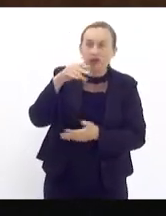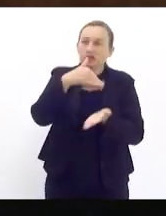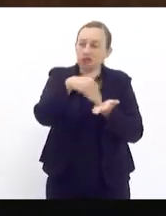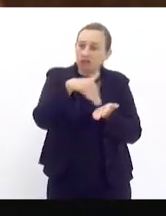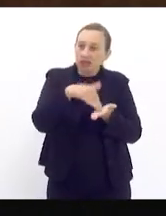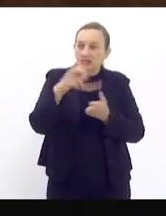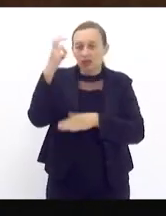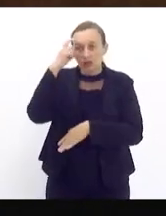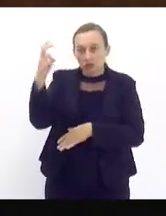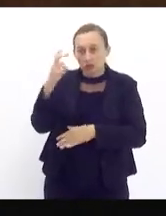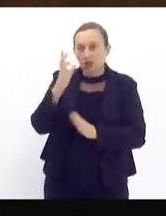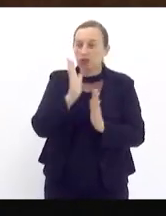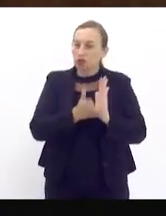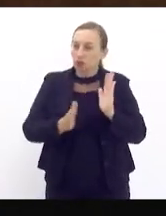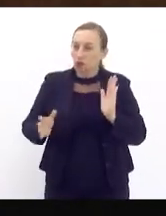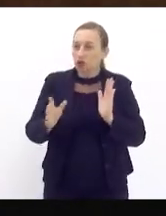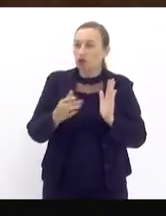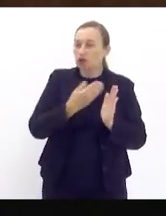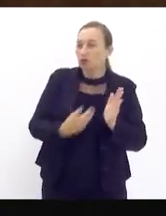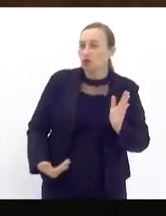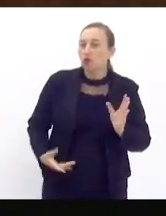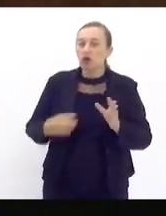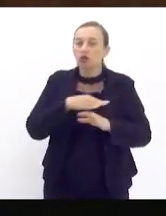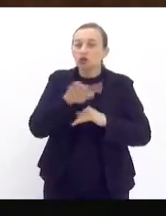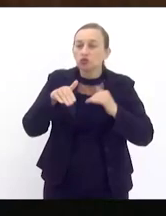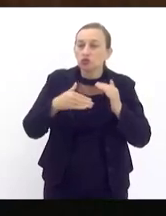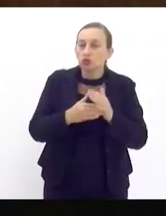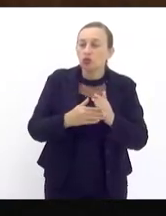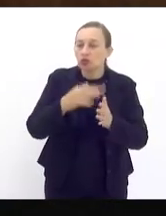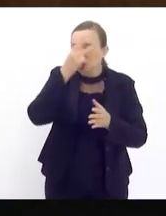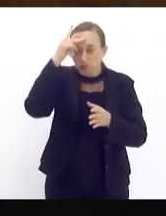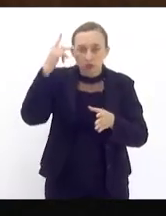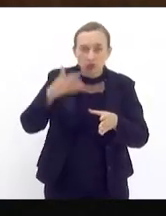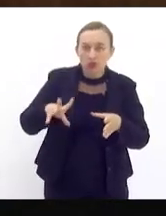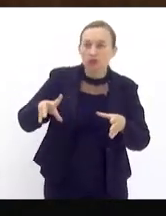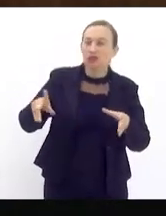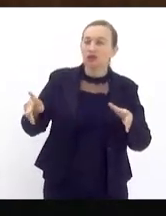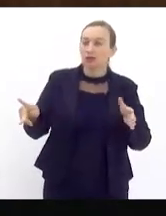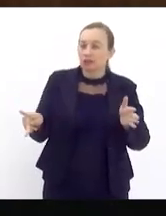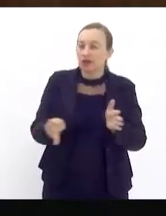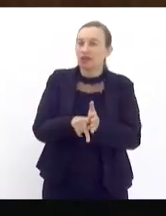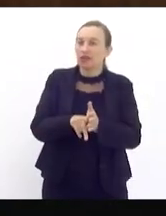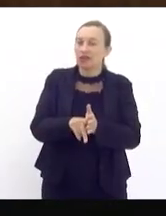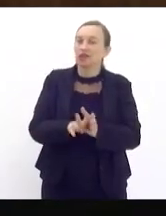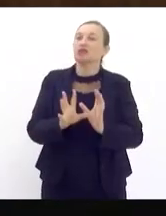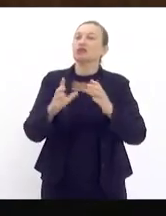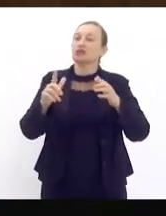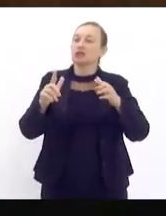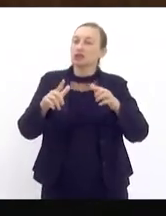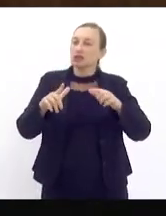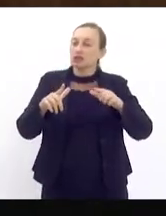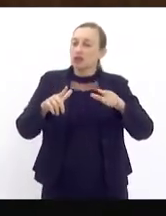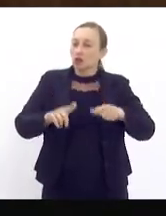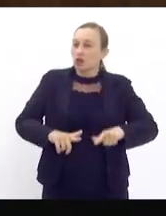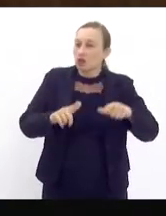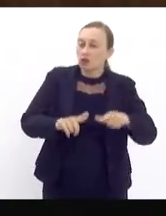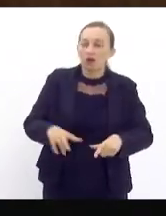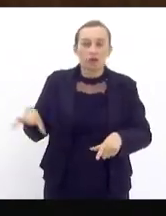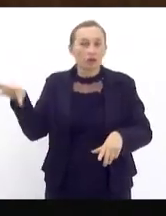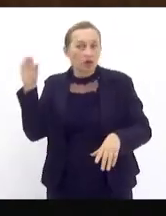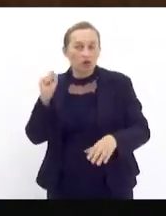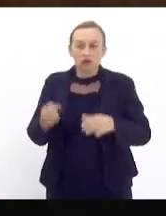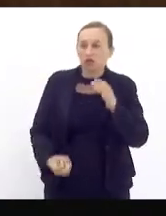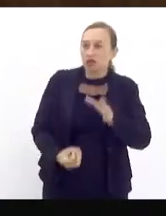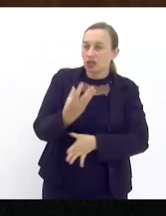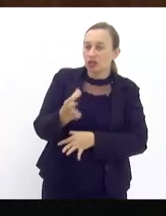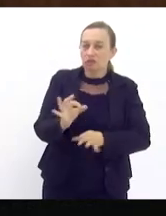Cultura, de Ordem Pública, enfim, todo mundo que está envolvido para fazer escuta, acumular e construir,